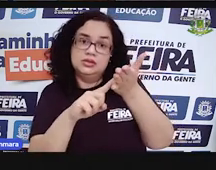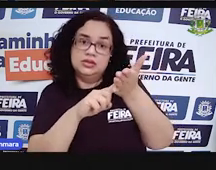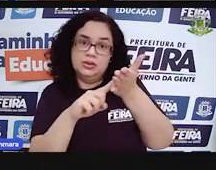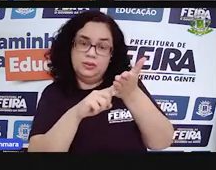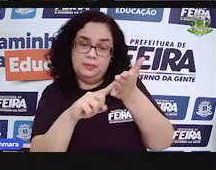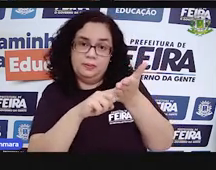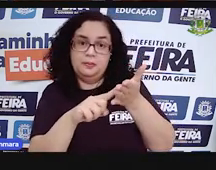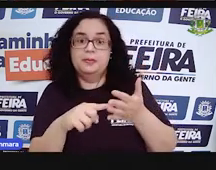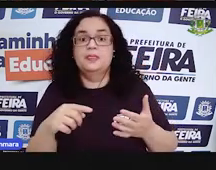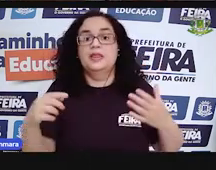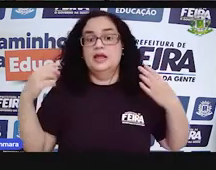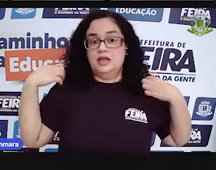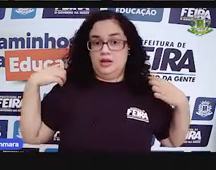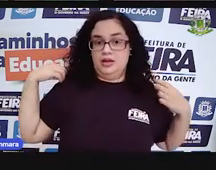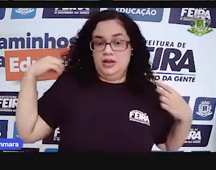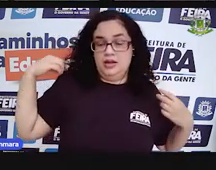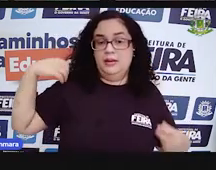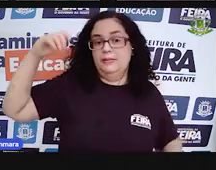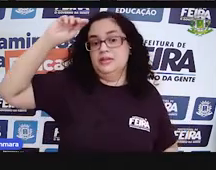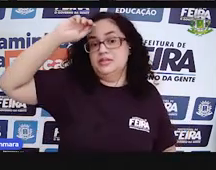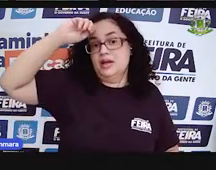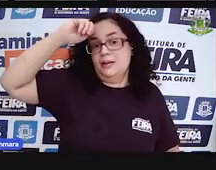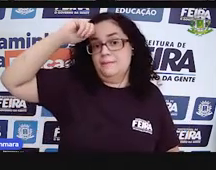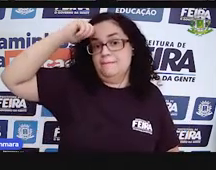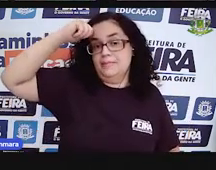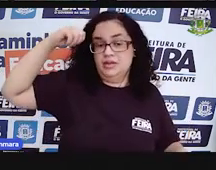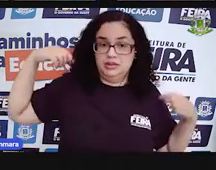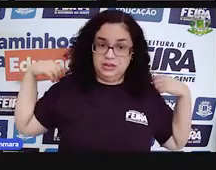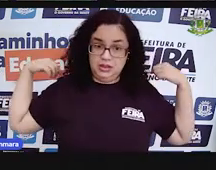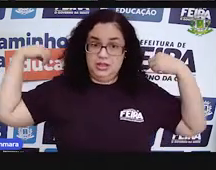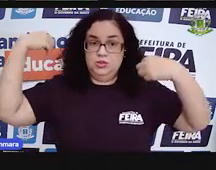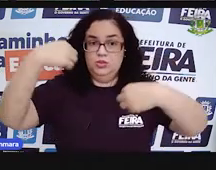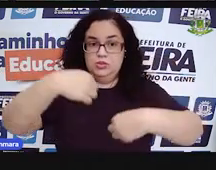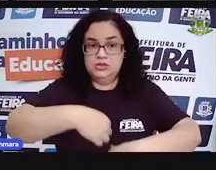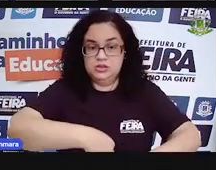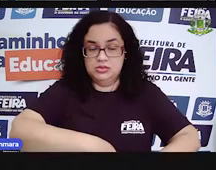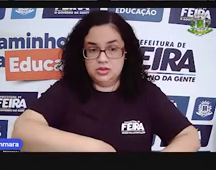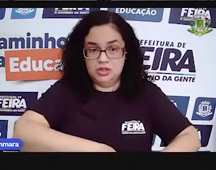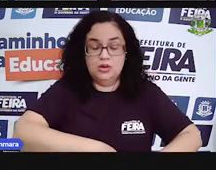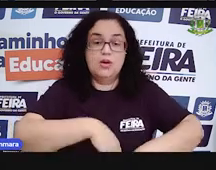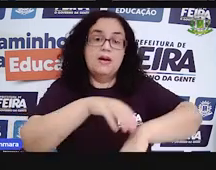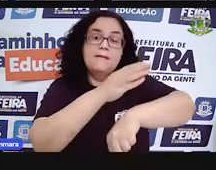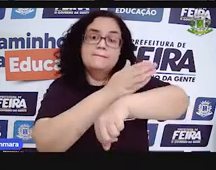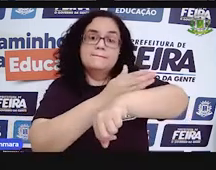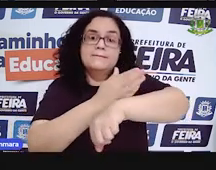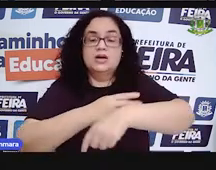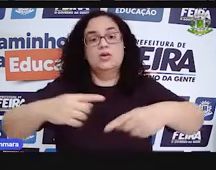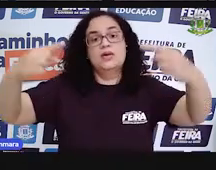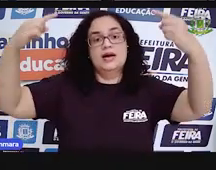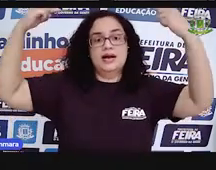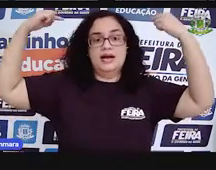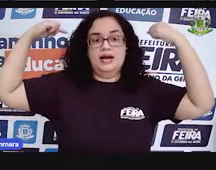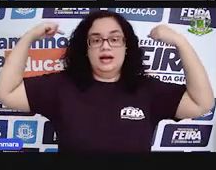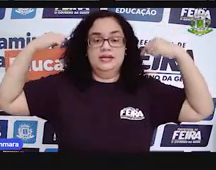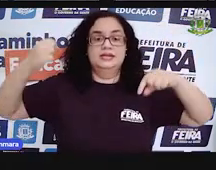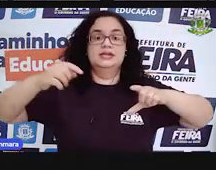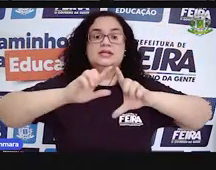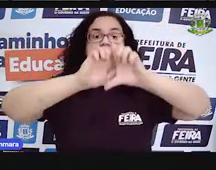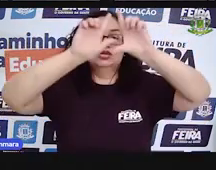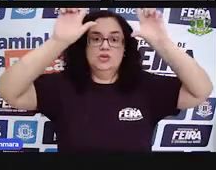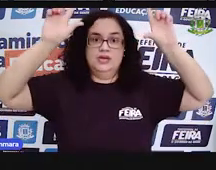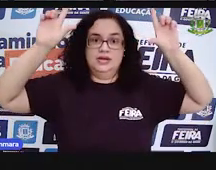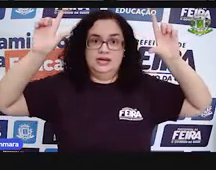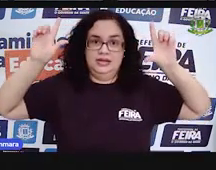preta e por cima um jaleco branco. Atrás de mim você vê o cartaz da Secretaria